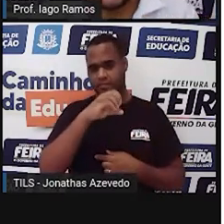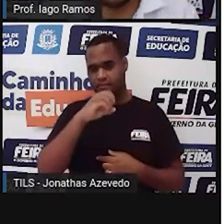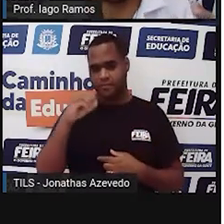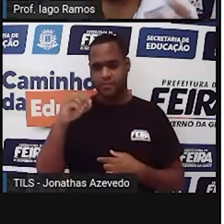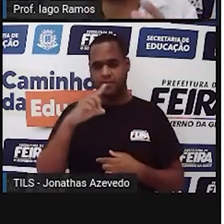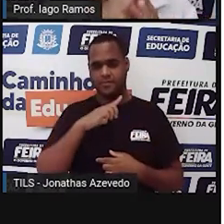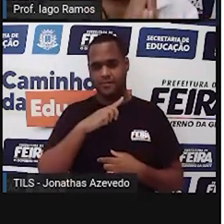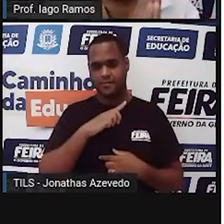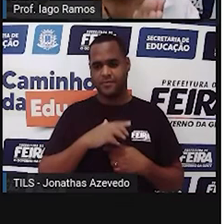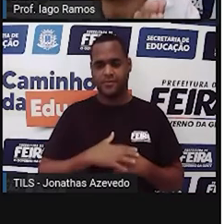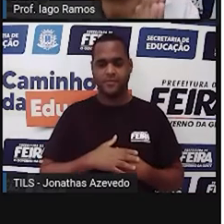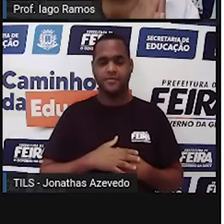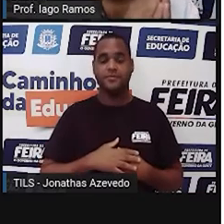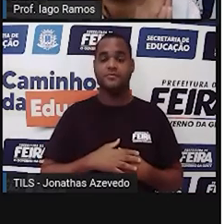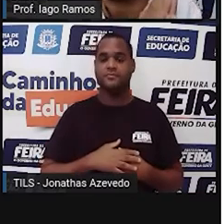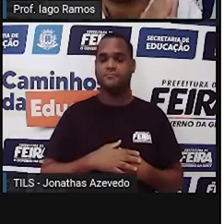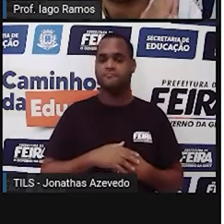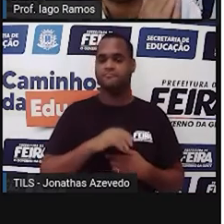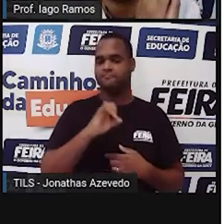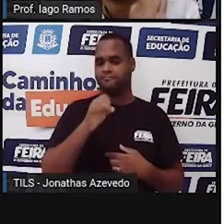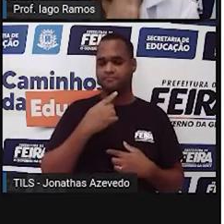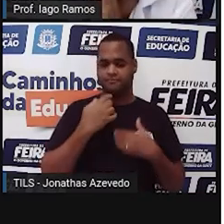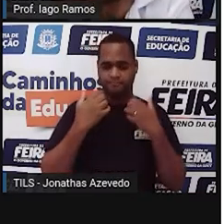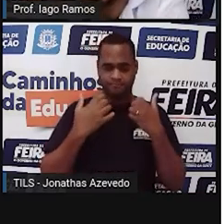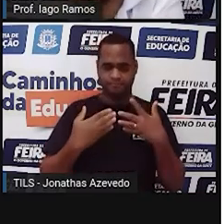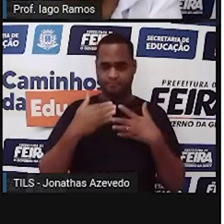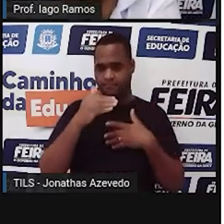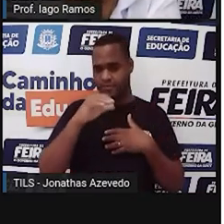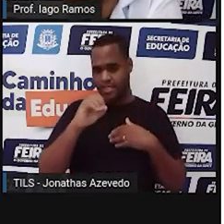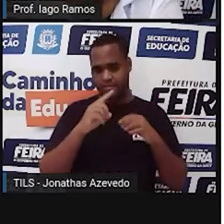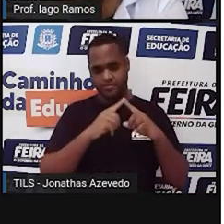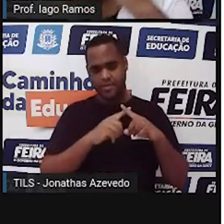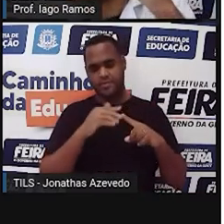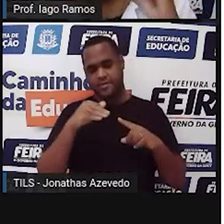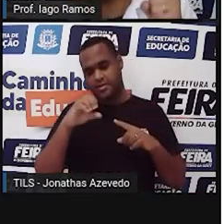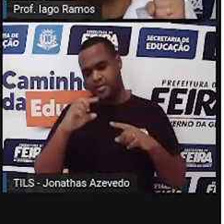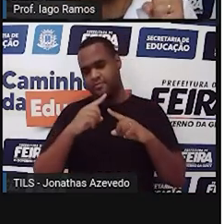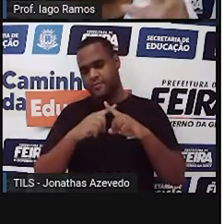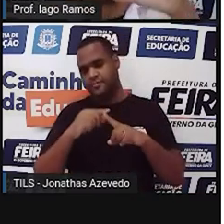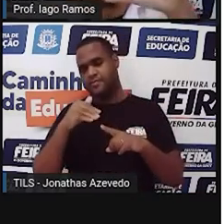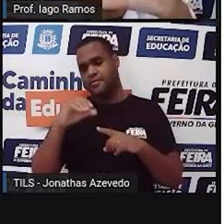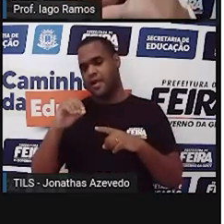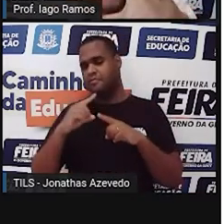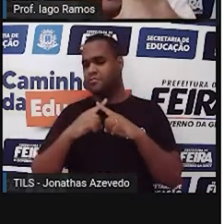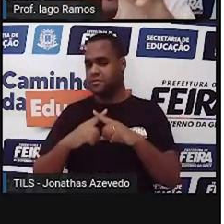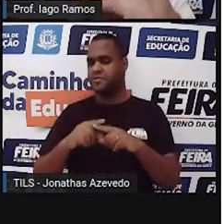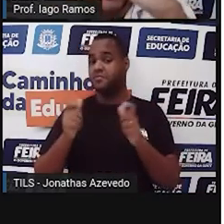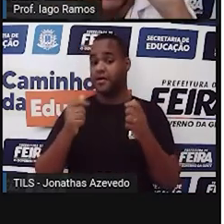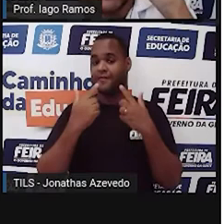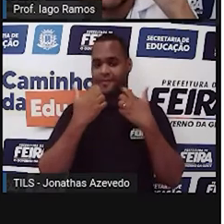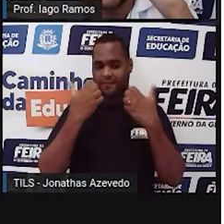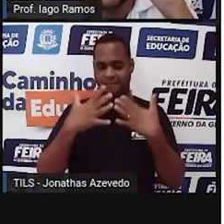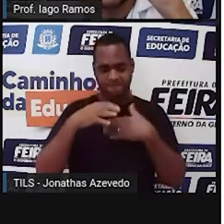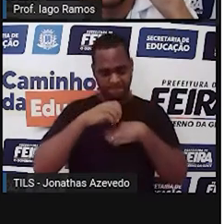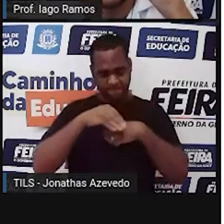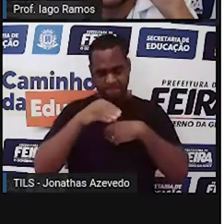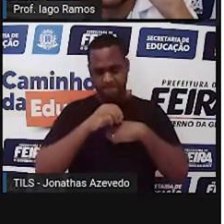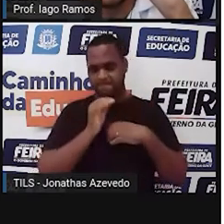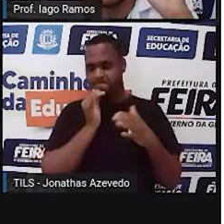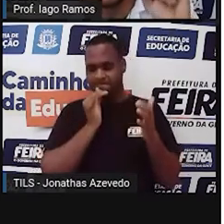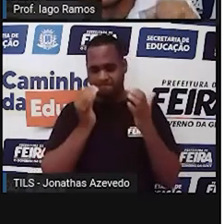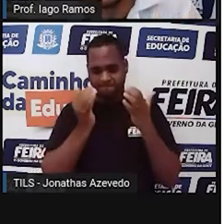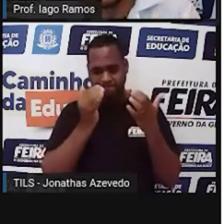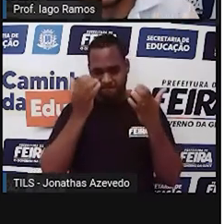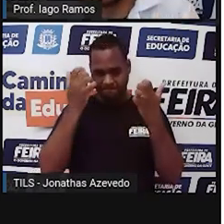Então, para não estar fazendo multiplicações de 10 em 10, a gente pode fazer isso. Vou dar só mais um exemplozinho para você